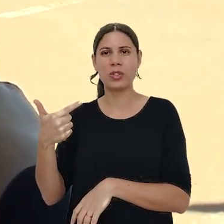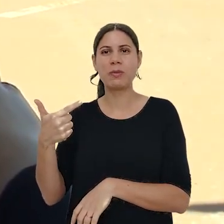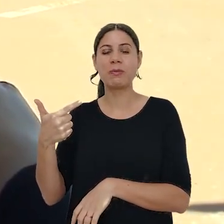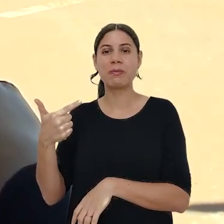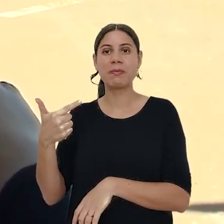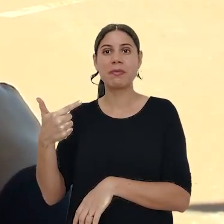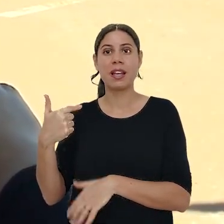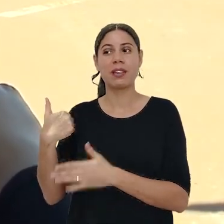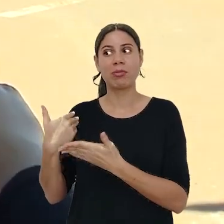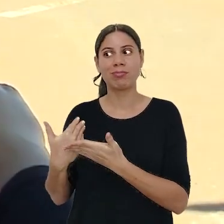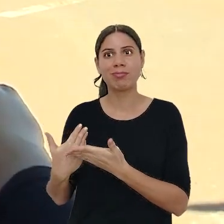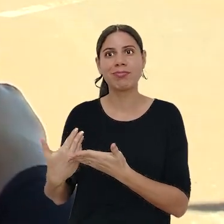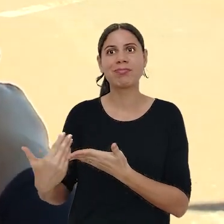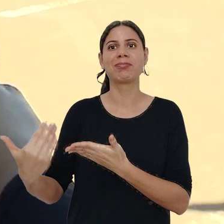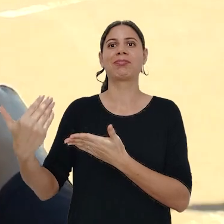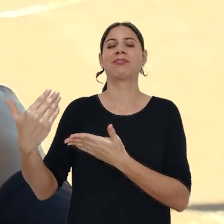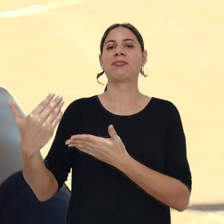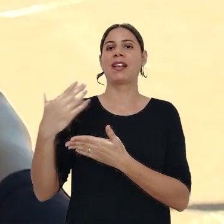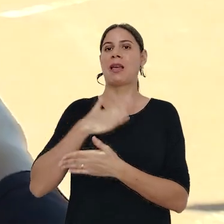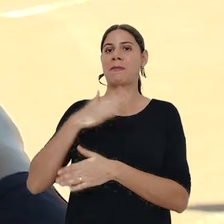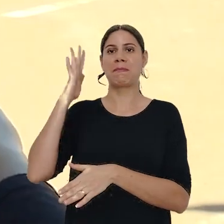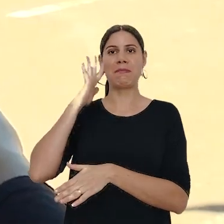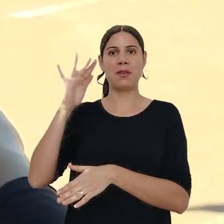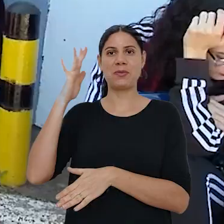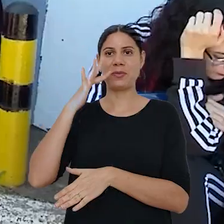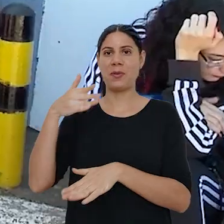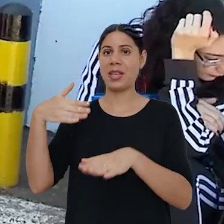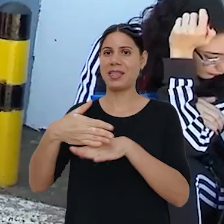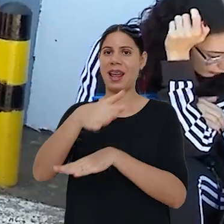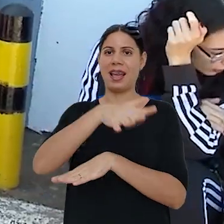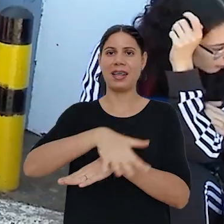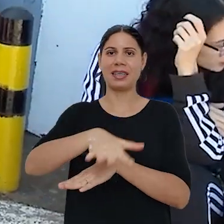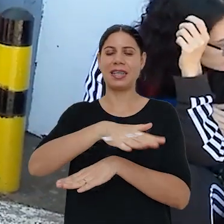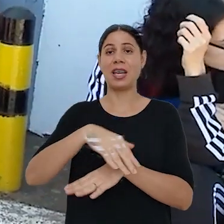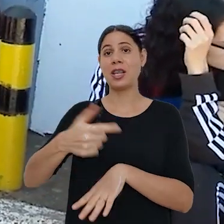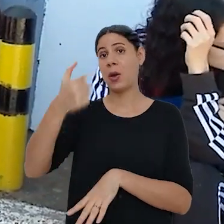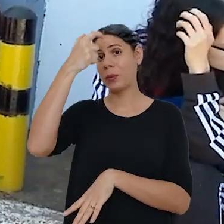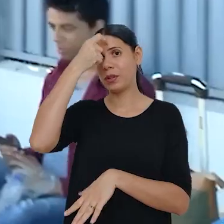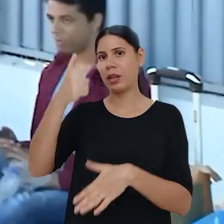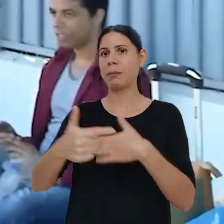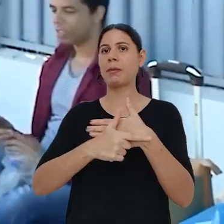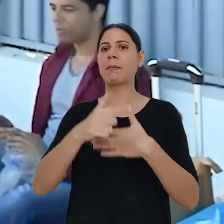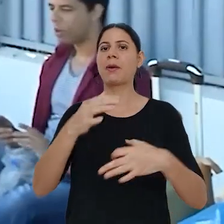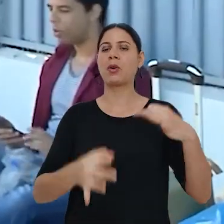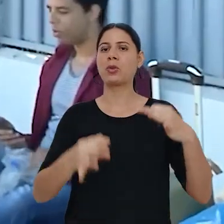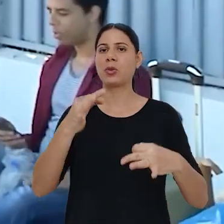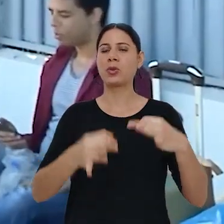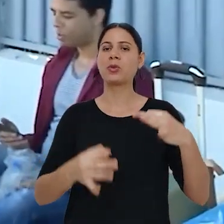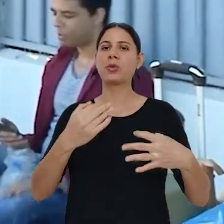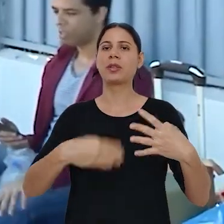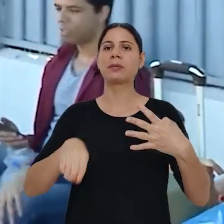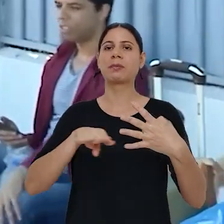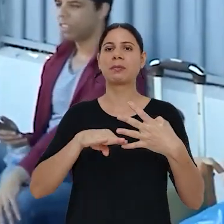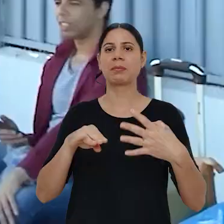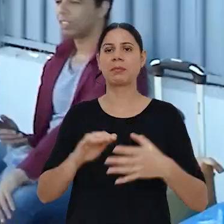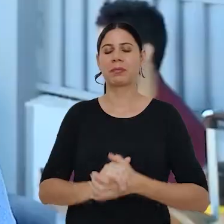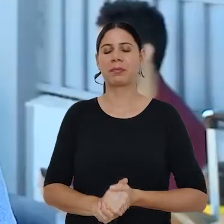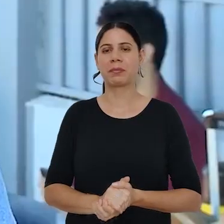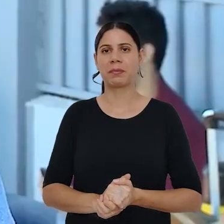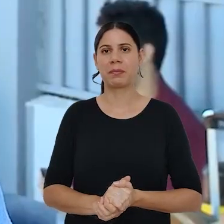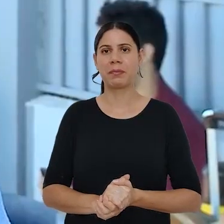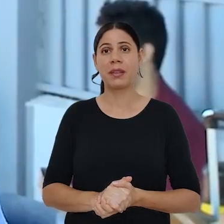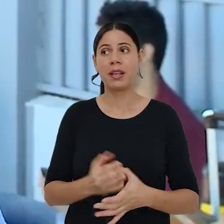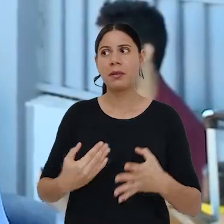E desde aí é o meu sonho. E a consciência do papel do juiz na primeira instância.